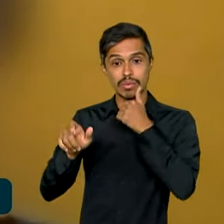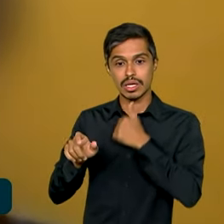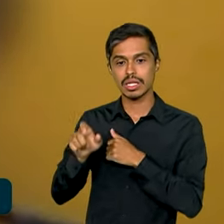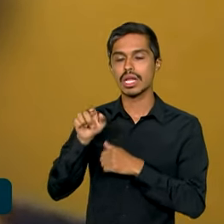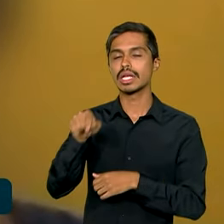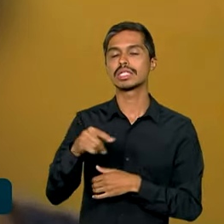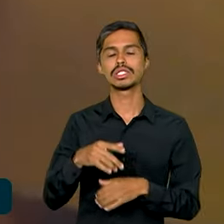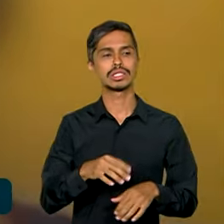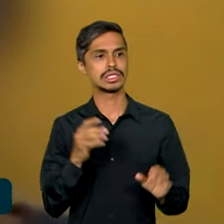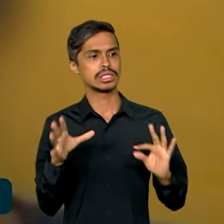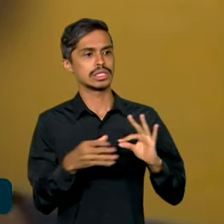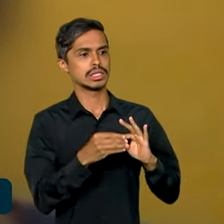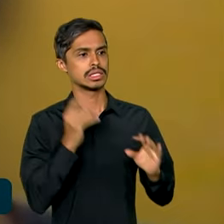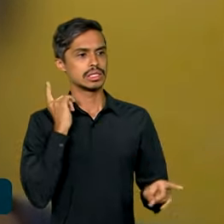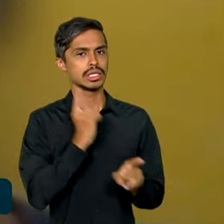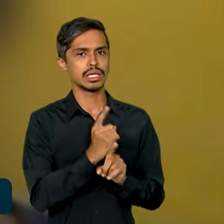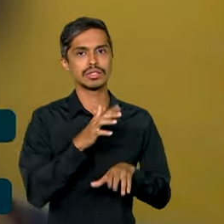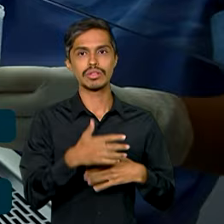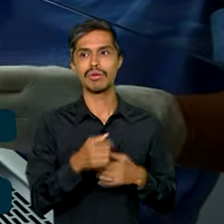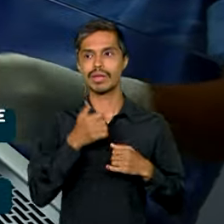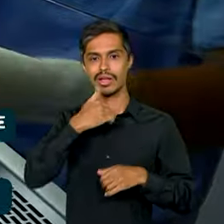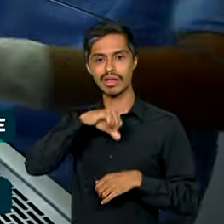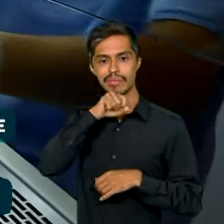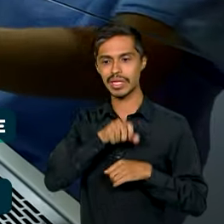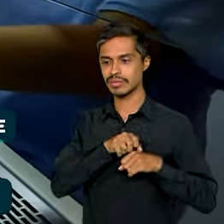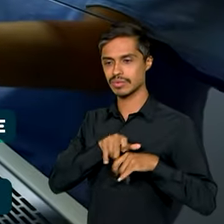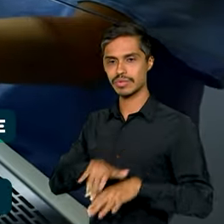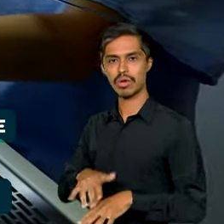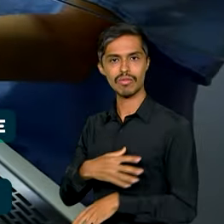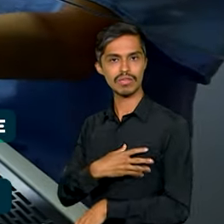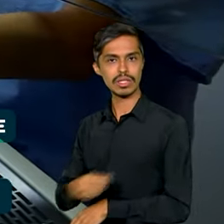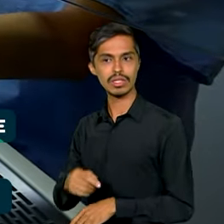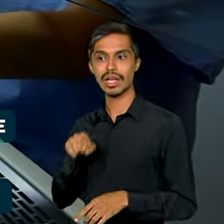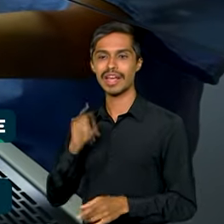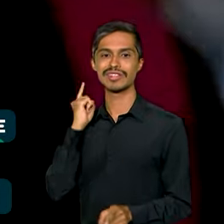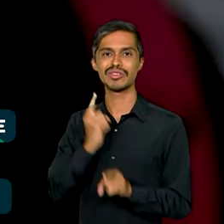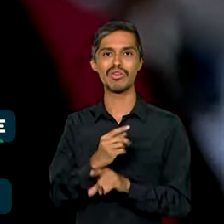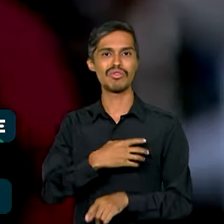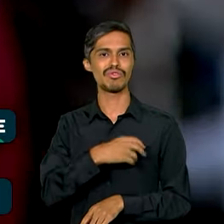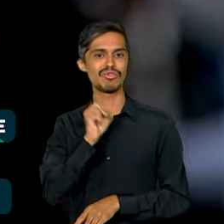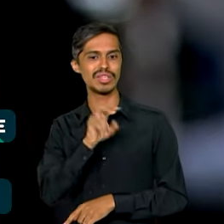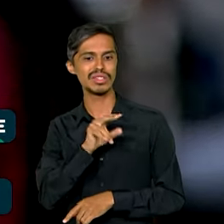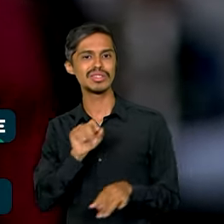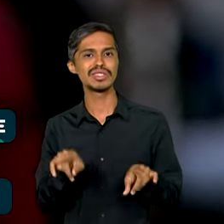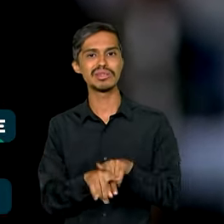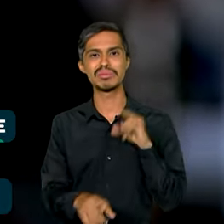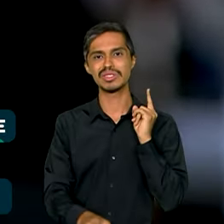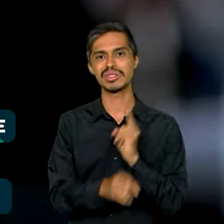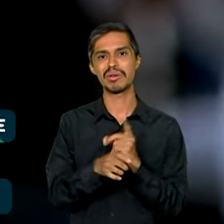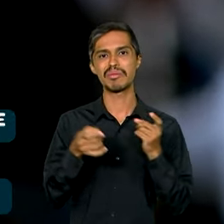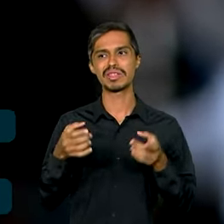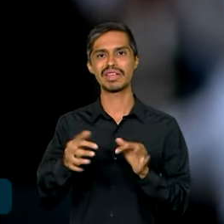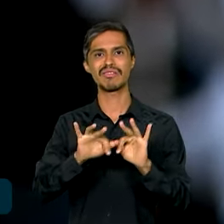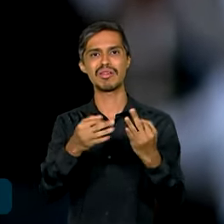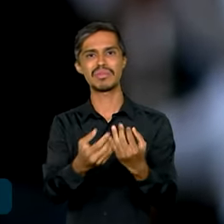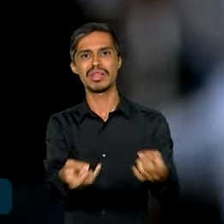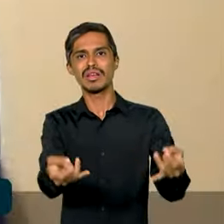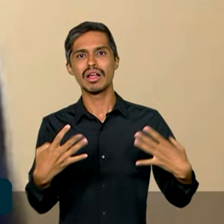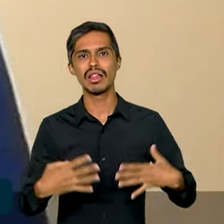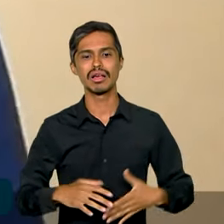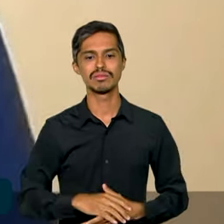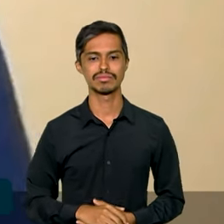a mãe, que acabou transmitindo a doença para o filho, não descobriu apenas o vírus, mas também o abandono da família.